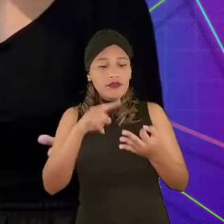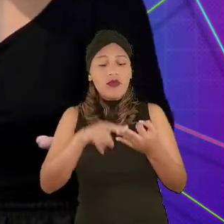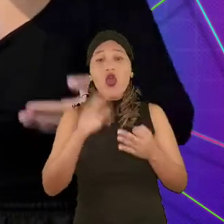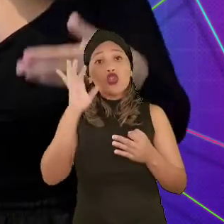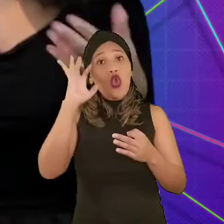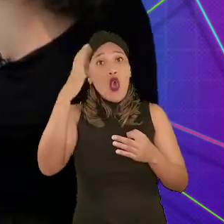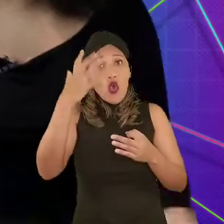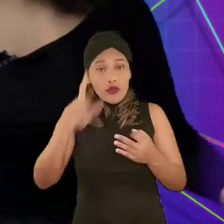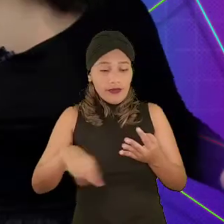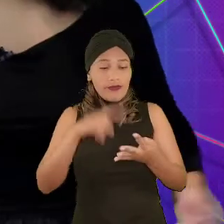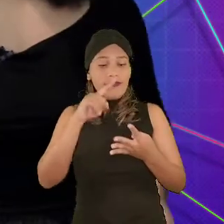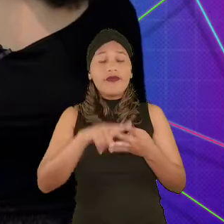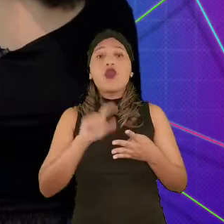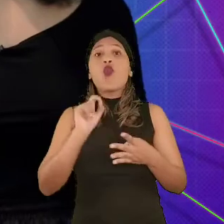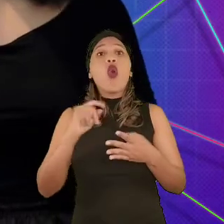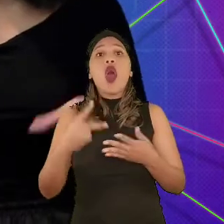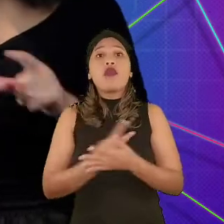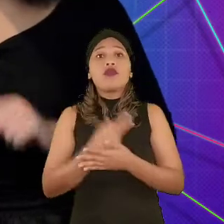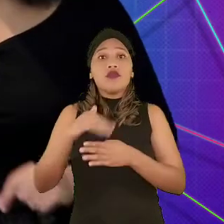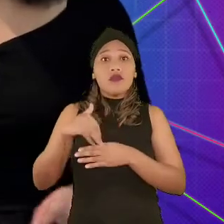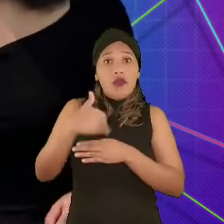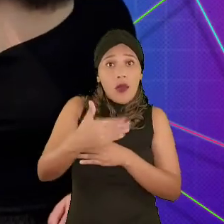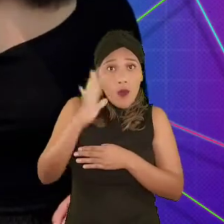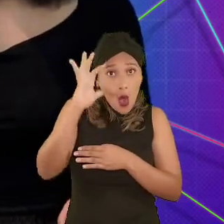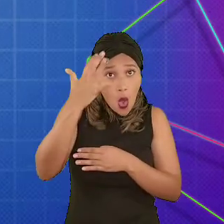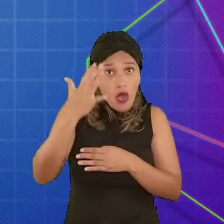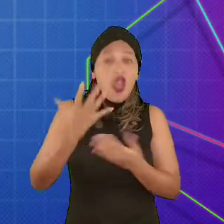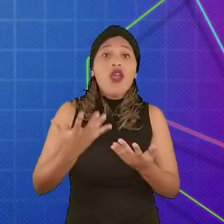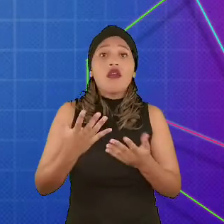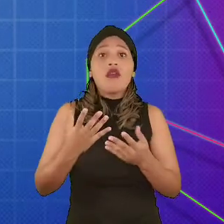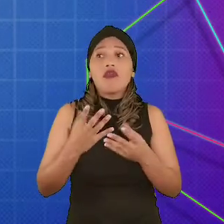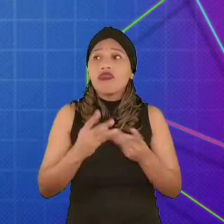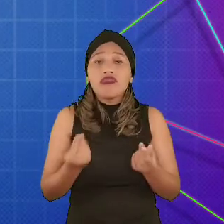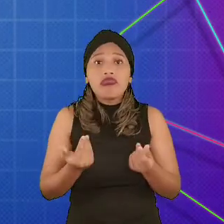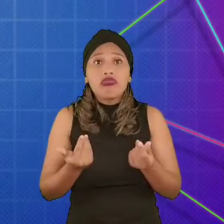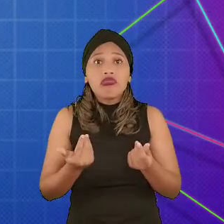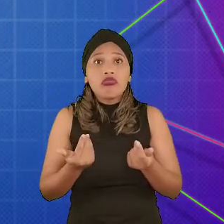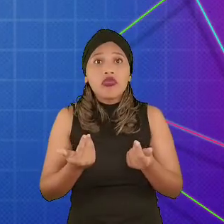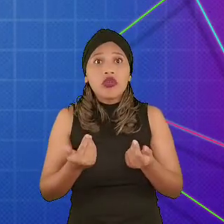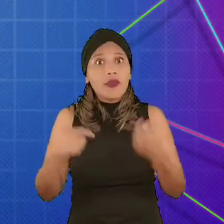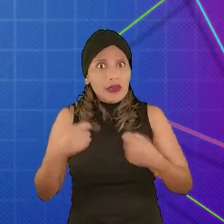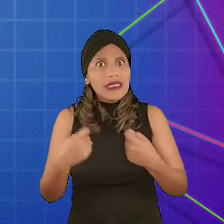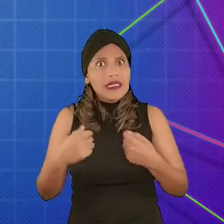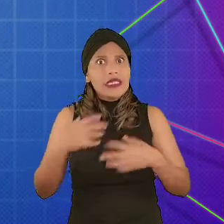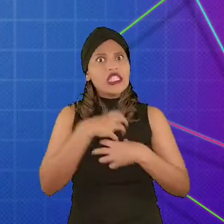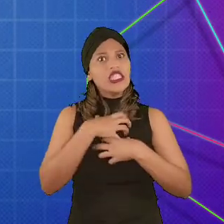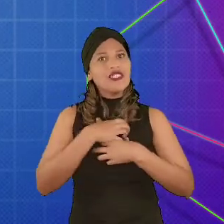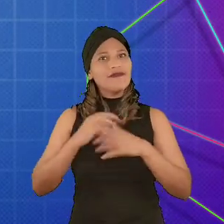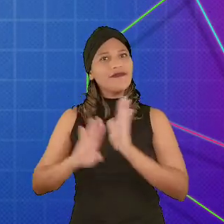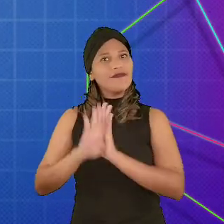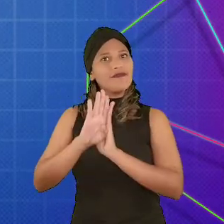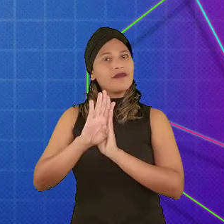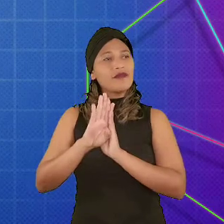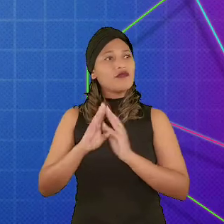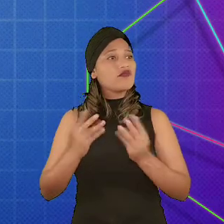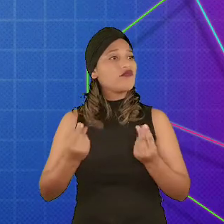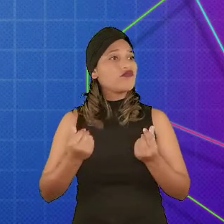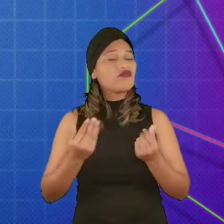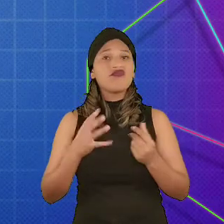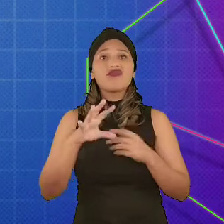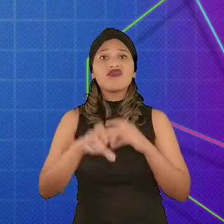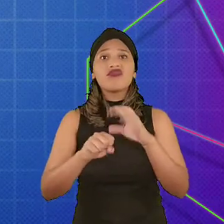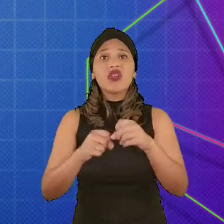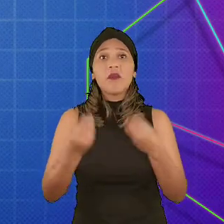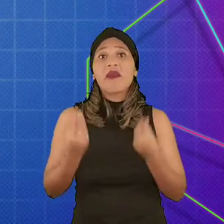será a solução e o que acontecerá após a sua solução, porque tem que ter uma sensação de progressão para o jogador. Mas,